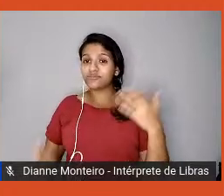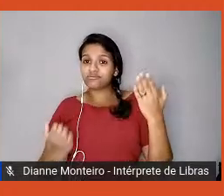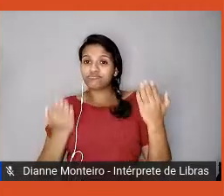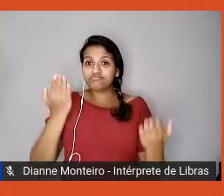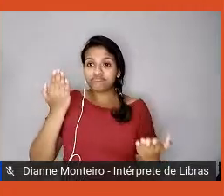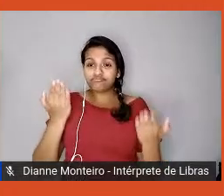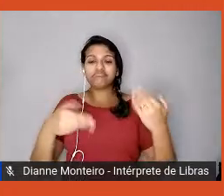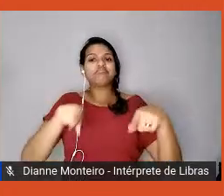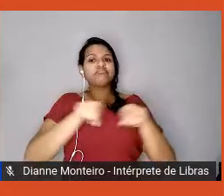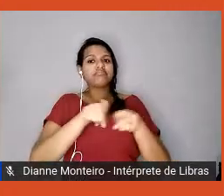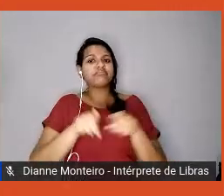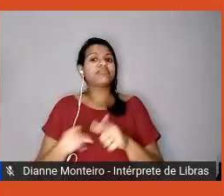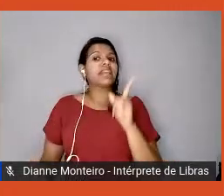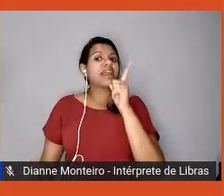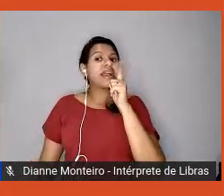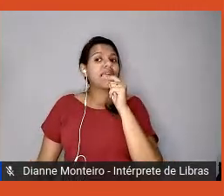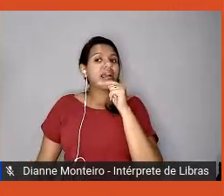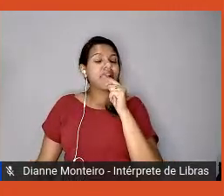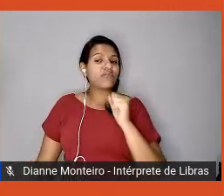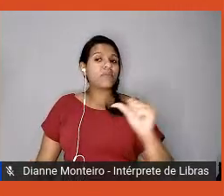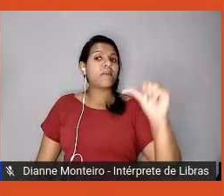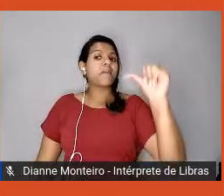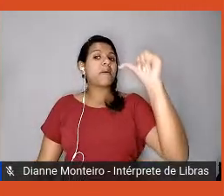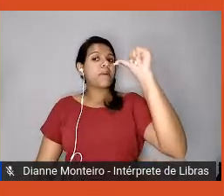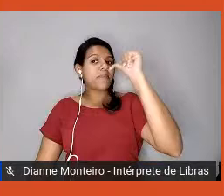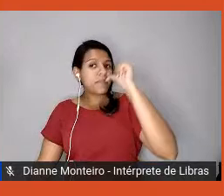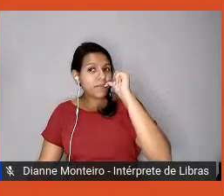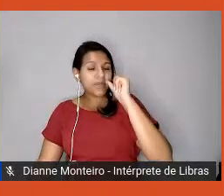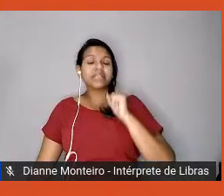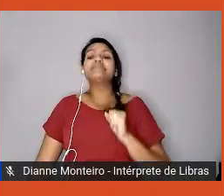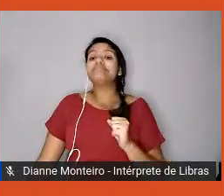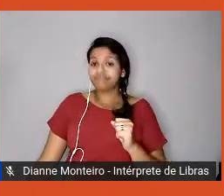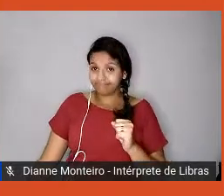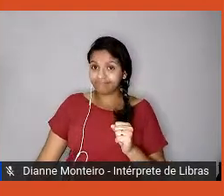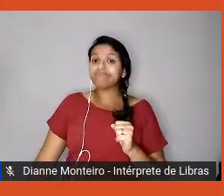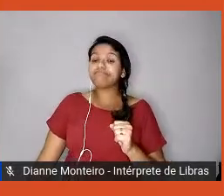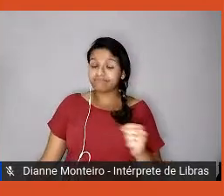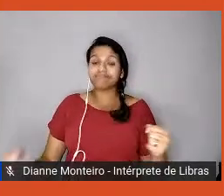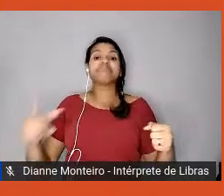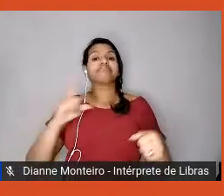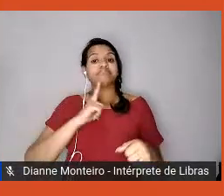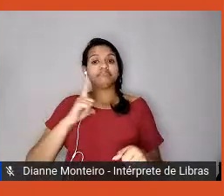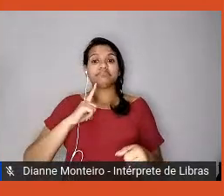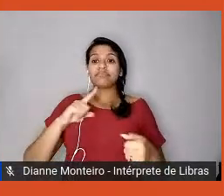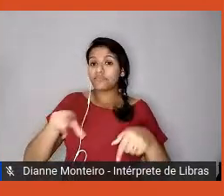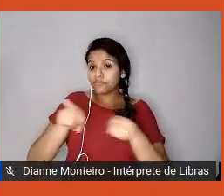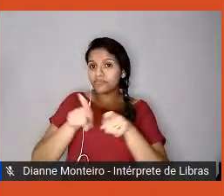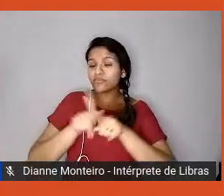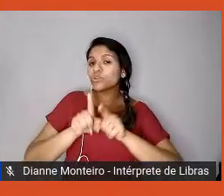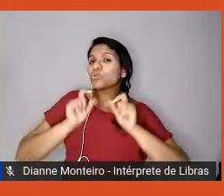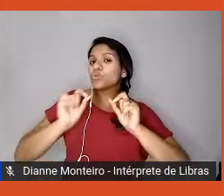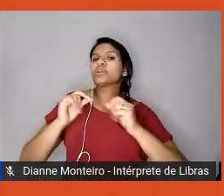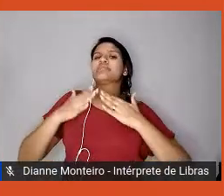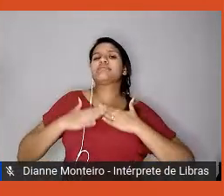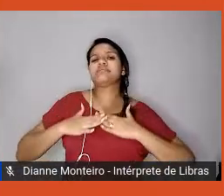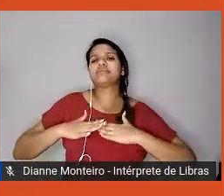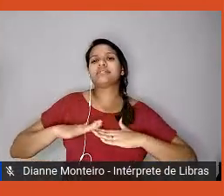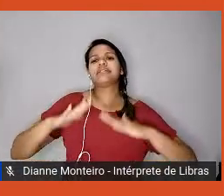também adequadas. E em contraponto a esse movimento, nós temos que ter descansos que